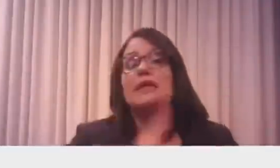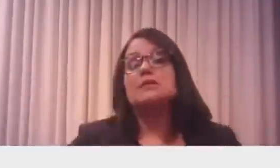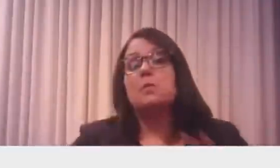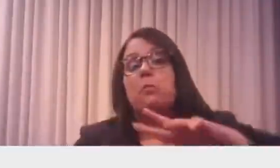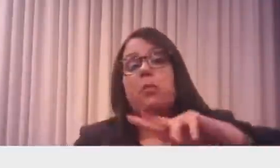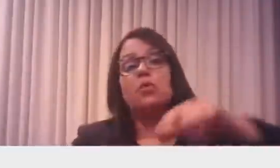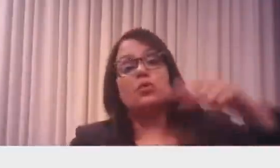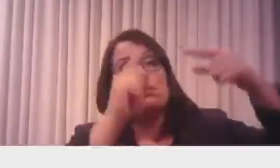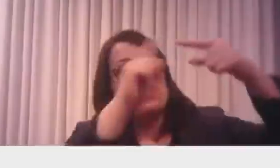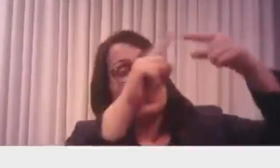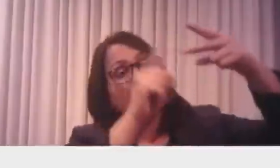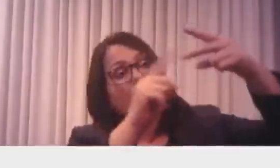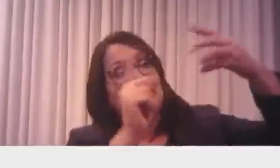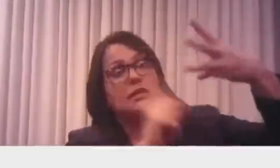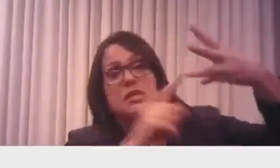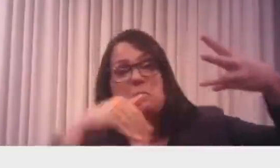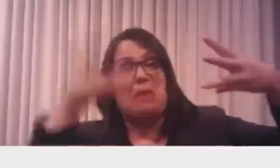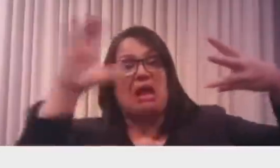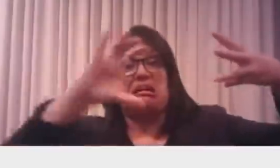mais vacinou no mundo. É o Brasil.